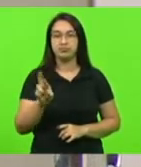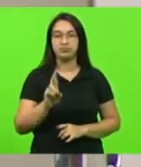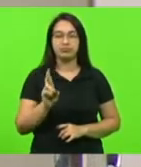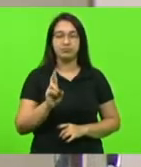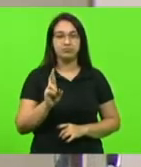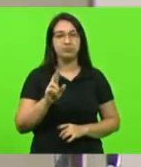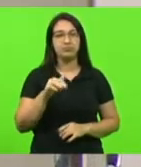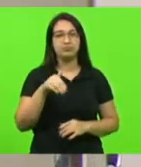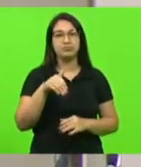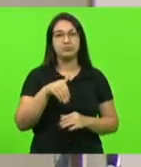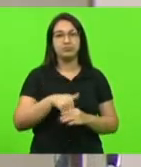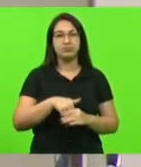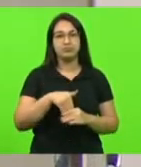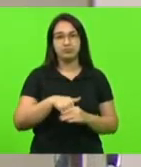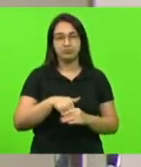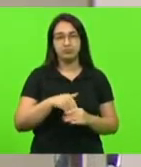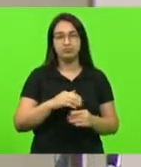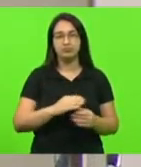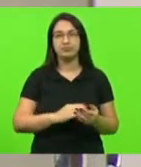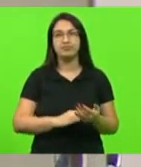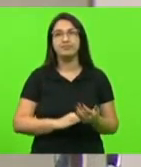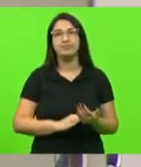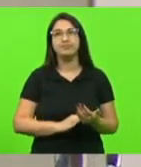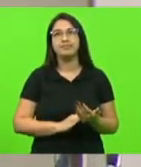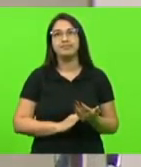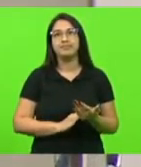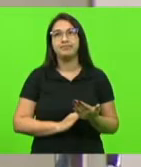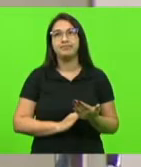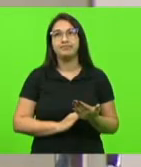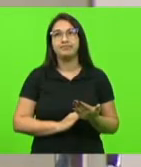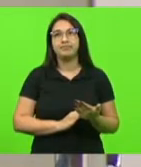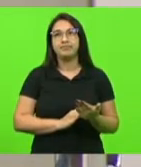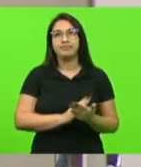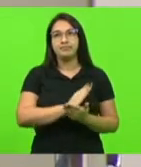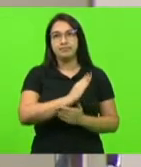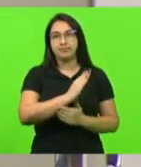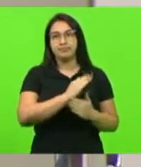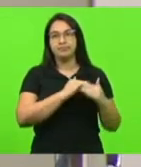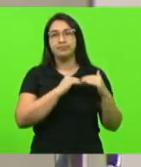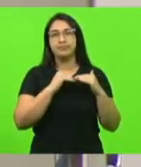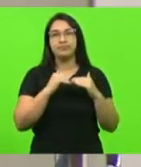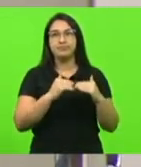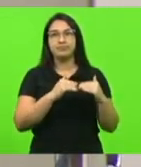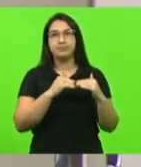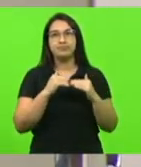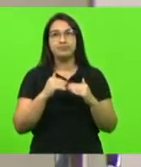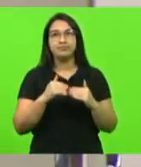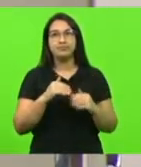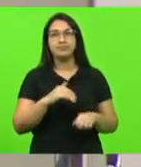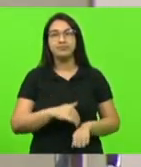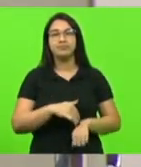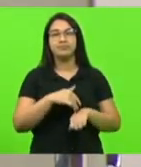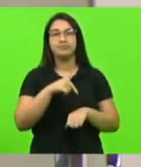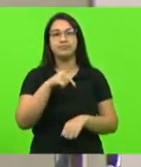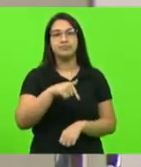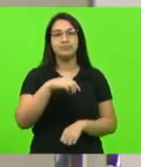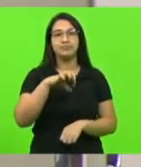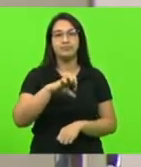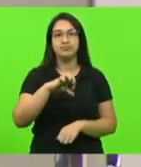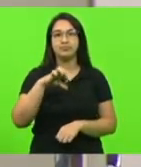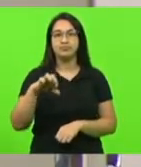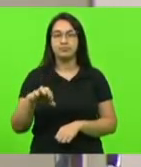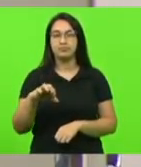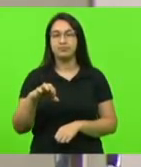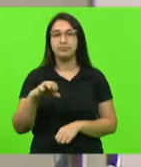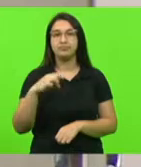havendo quem queira discutir em votação deputados que aprovam permaneçam como se encontra aprovado por unanimidade moção 799 autor